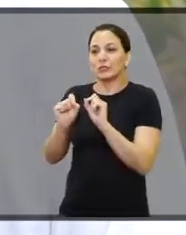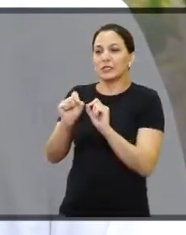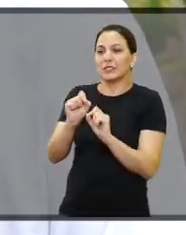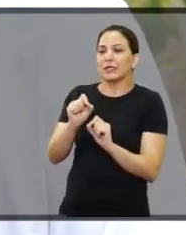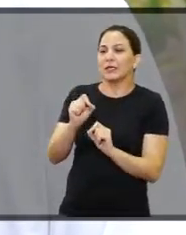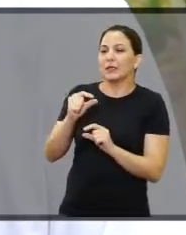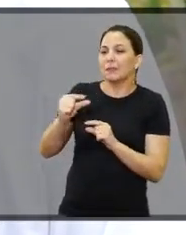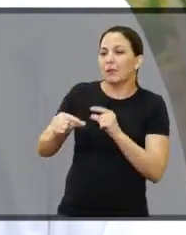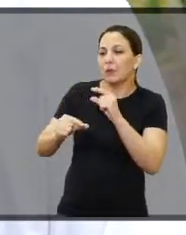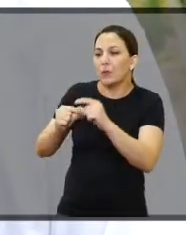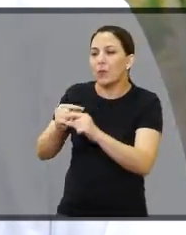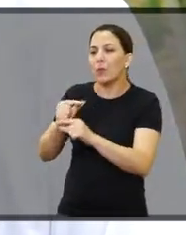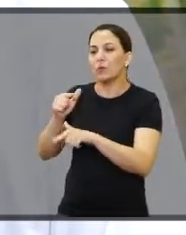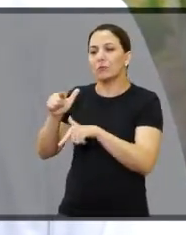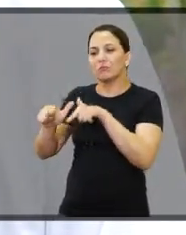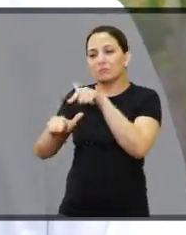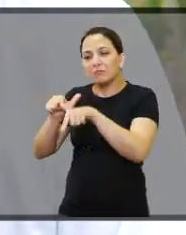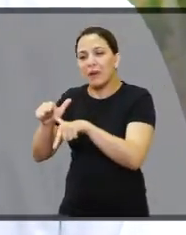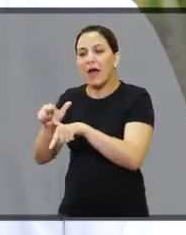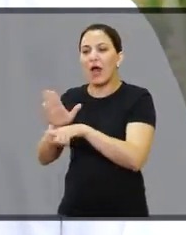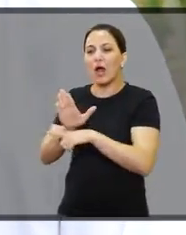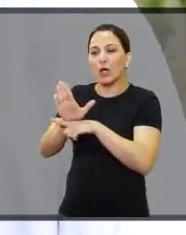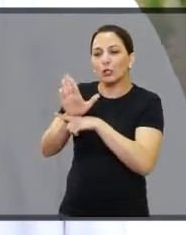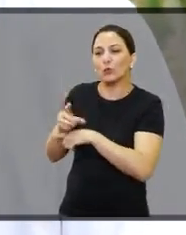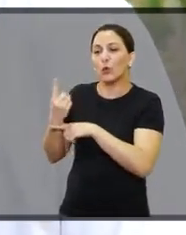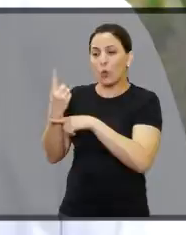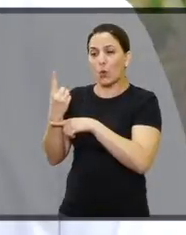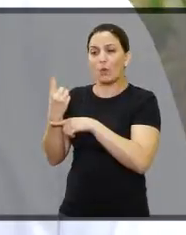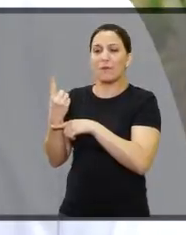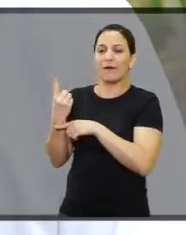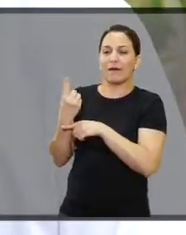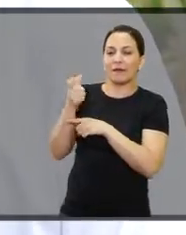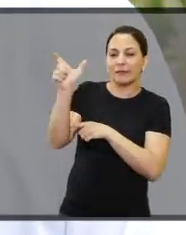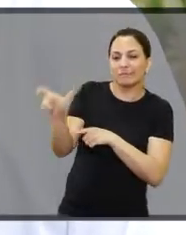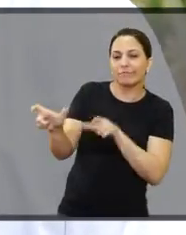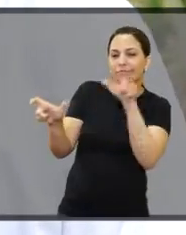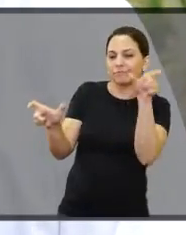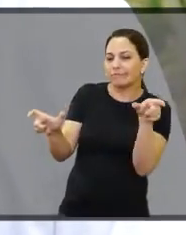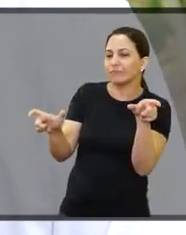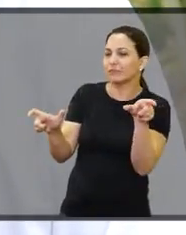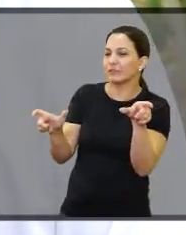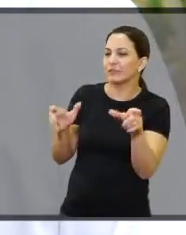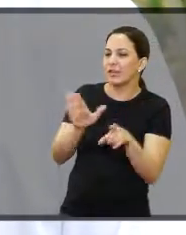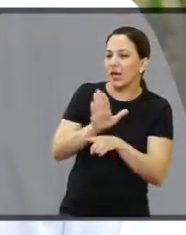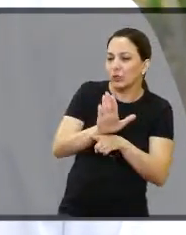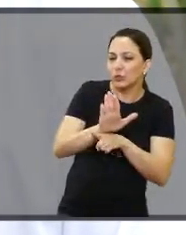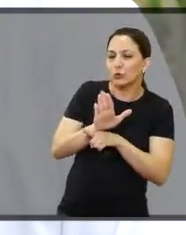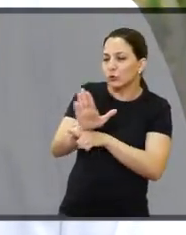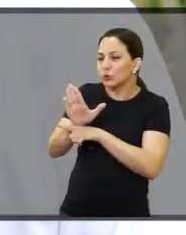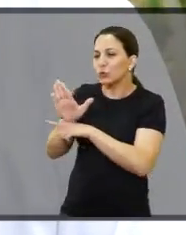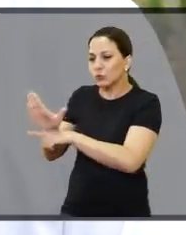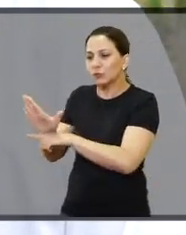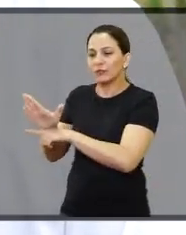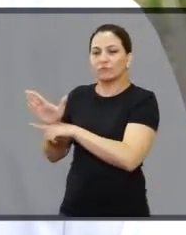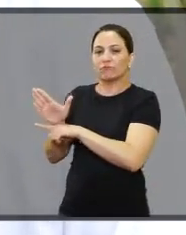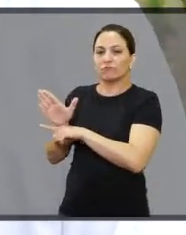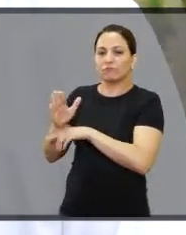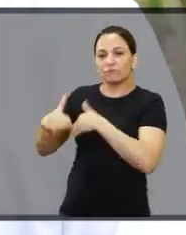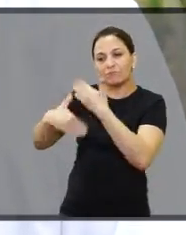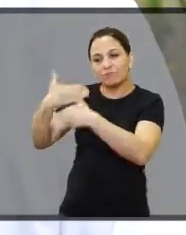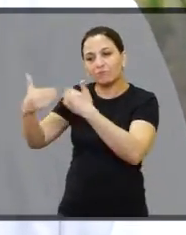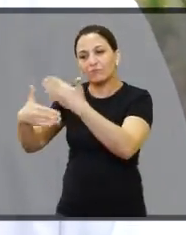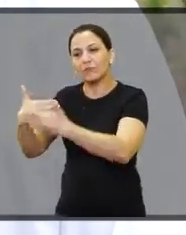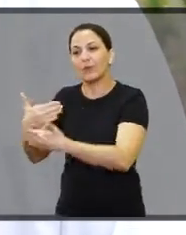pouquinho, são um efeito, né? Você faz a tua parte, eu faço a minha, o outro faz a